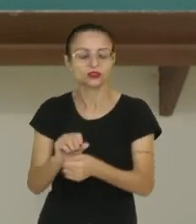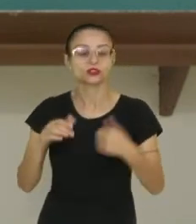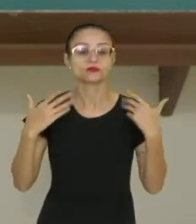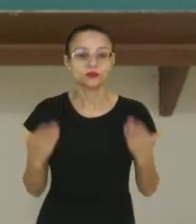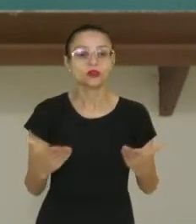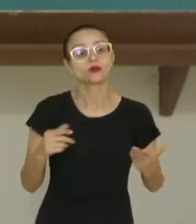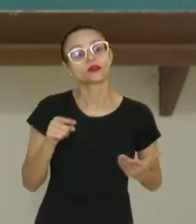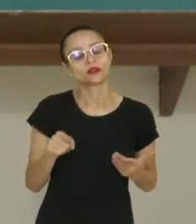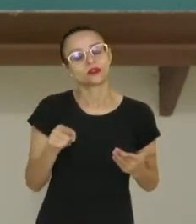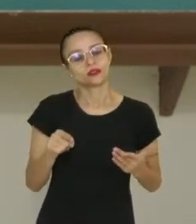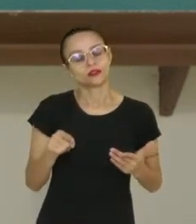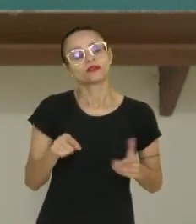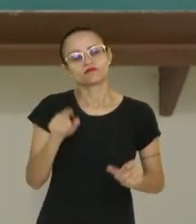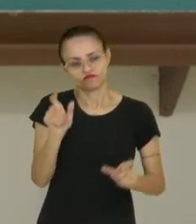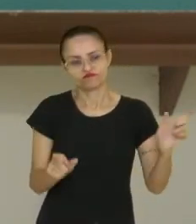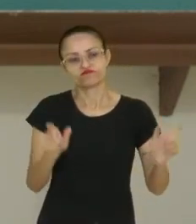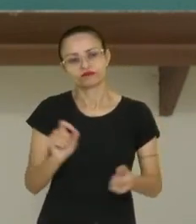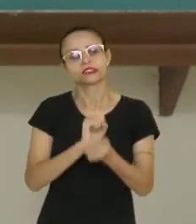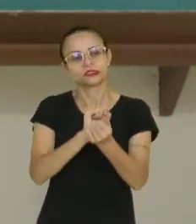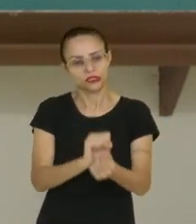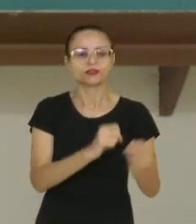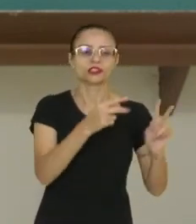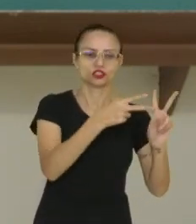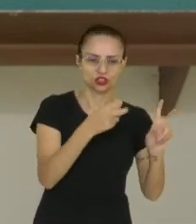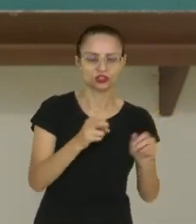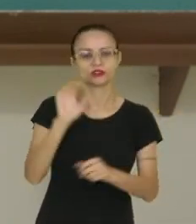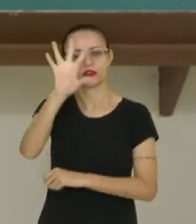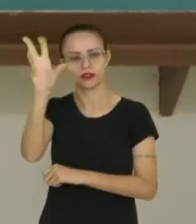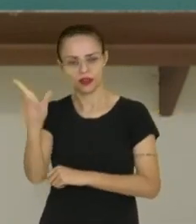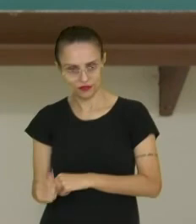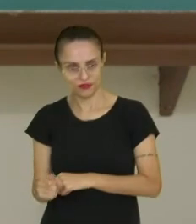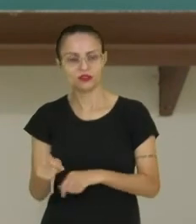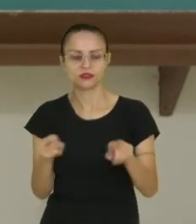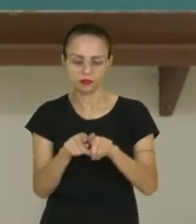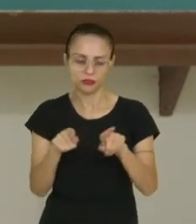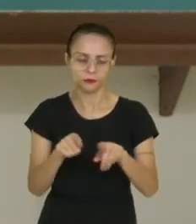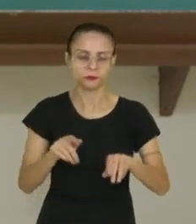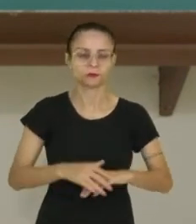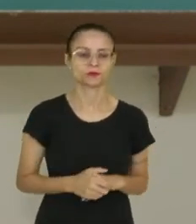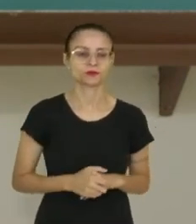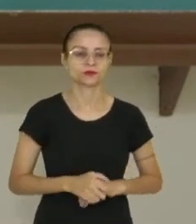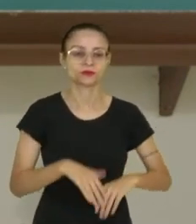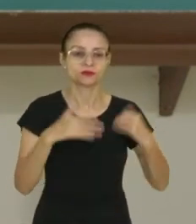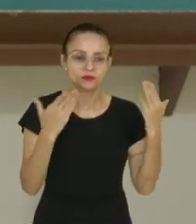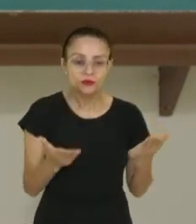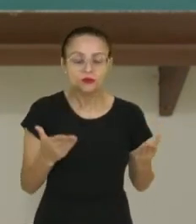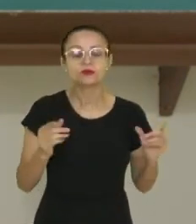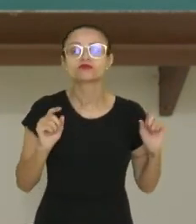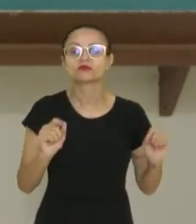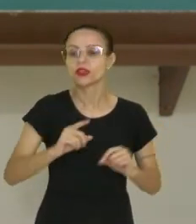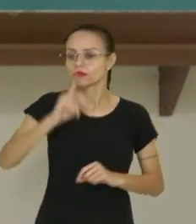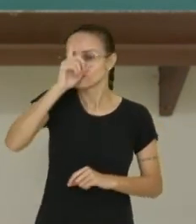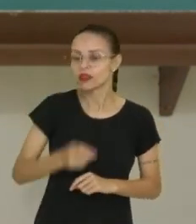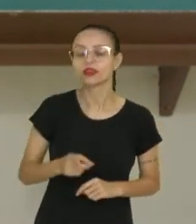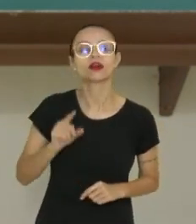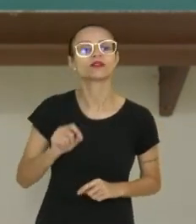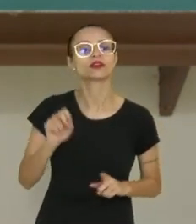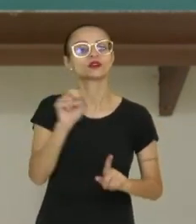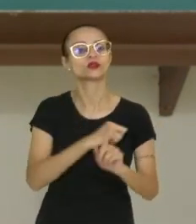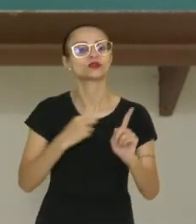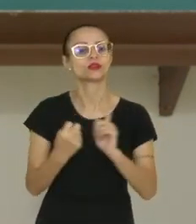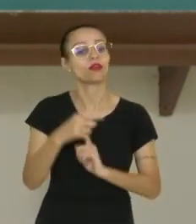utilizada foi escrava, tanto de indígena como de africanos escravizados aqui, tá? E quem mandava nessa sociedade